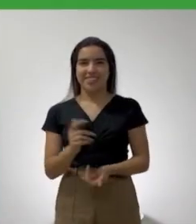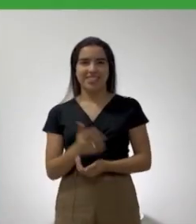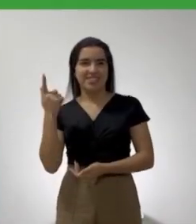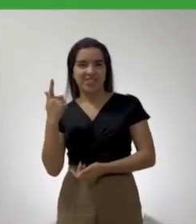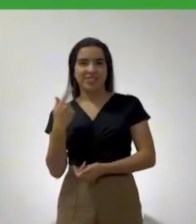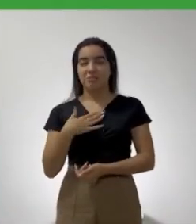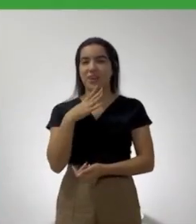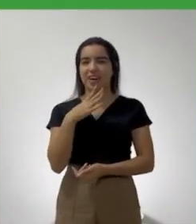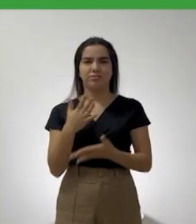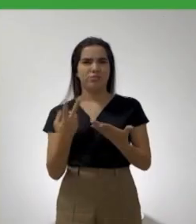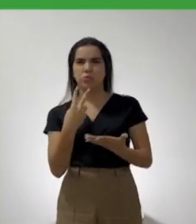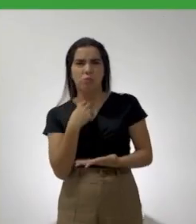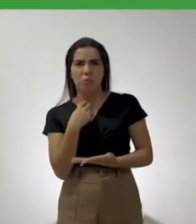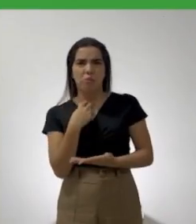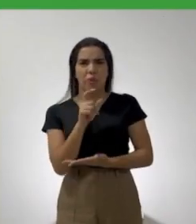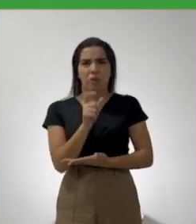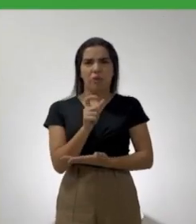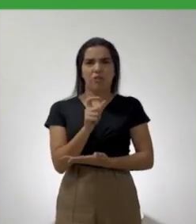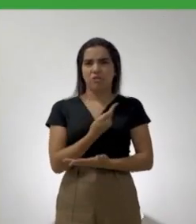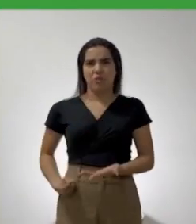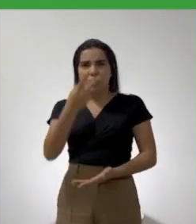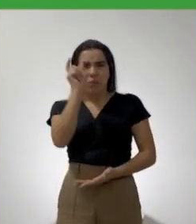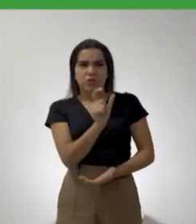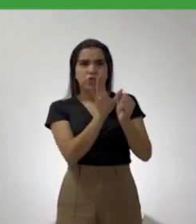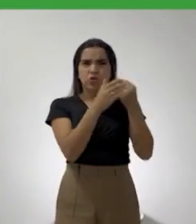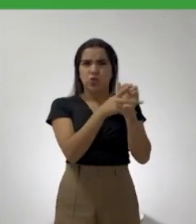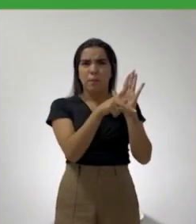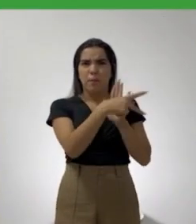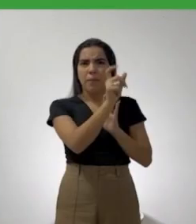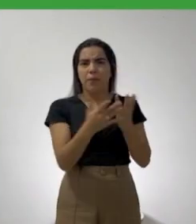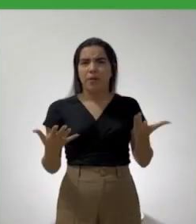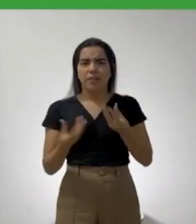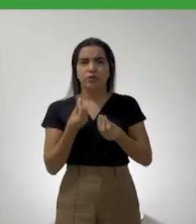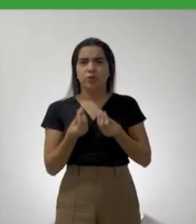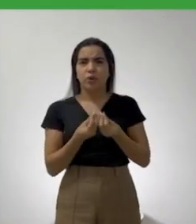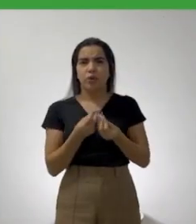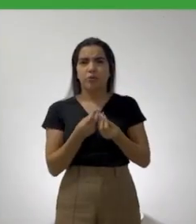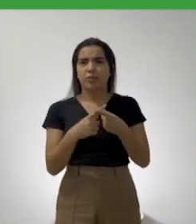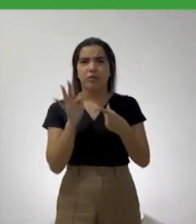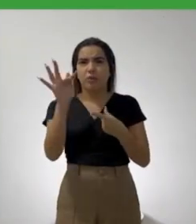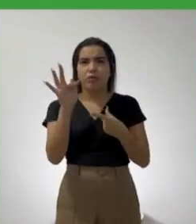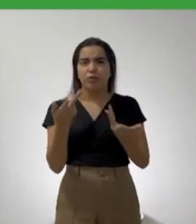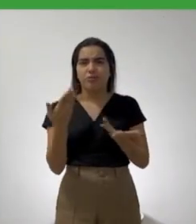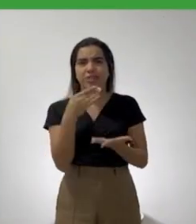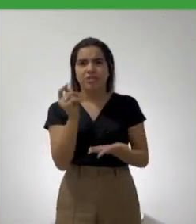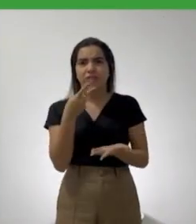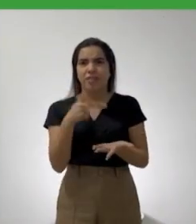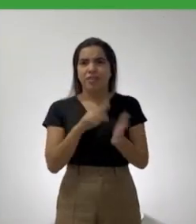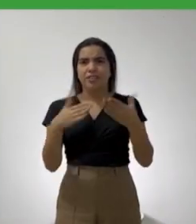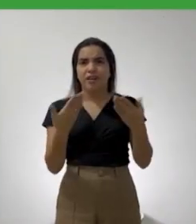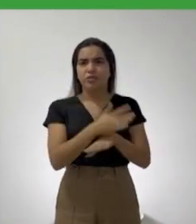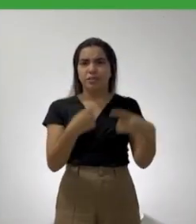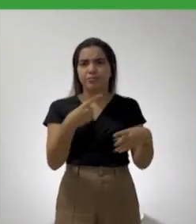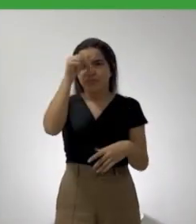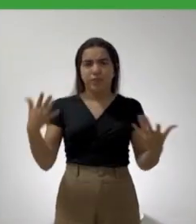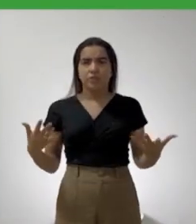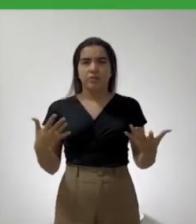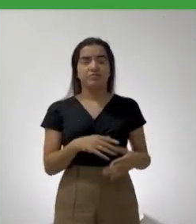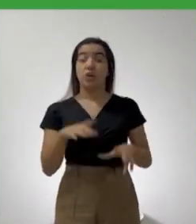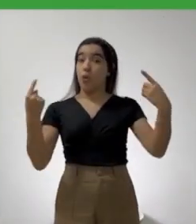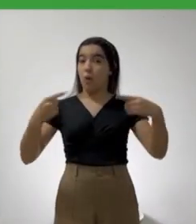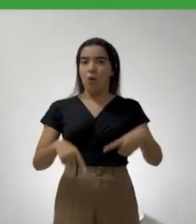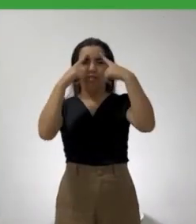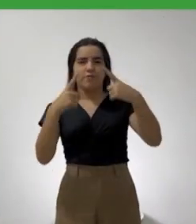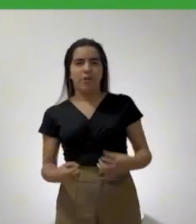governado por uma pessoa que esconde quem é. Se esconde quem é agora, acha que vai falar a verdade para você quando estiver na prefeitura? Do combate à violência contra as mulheres.